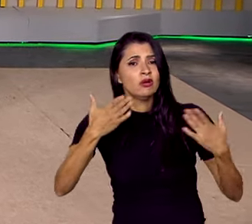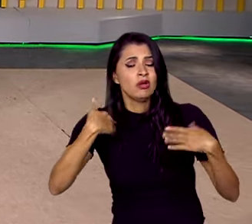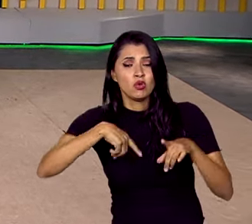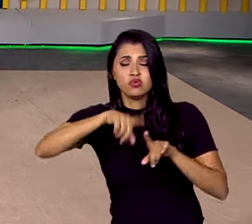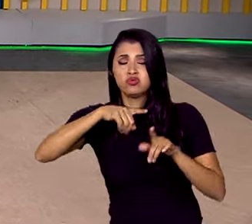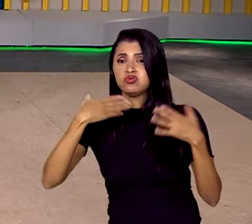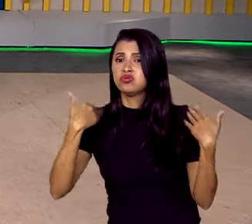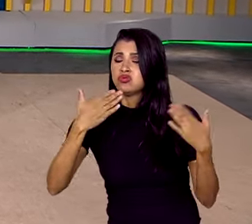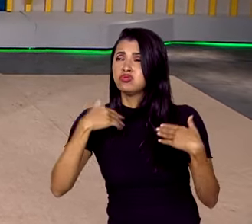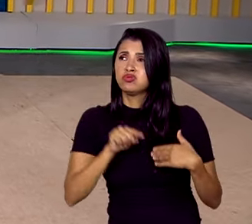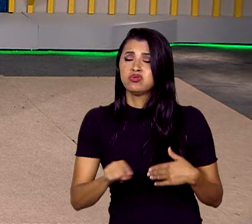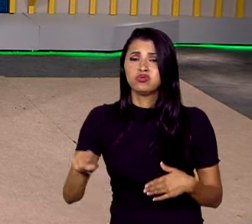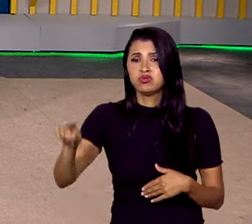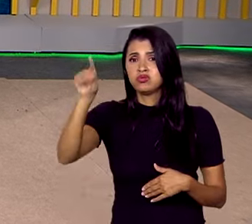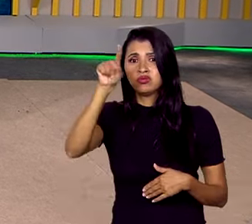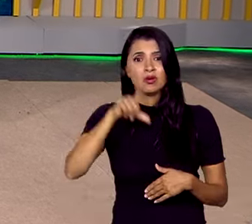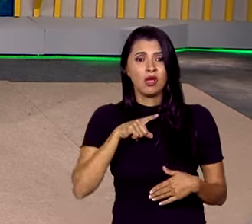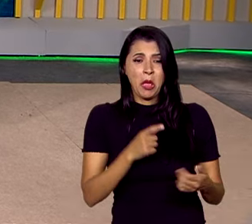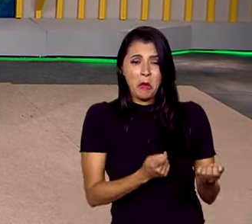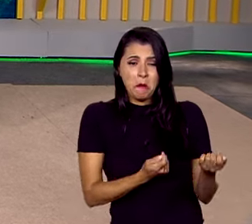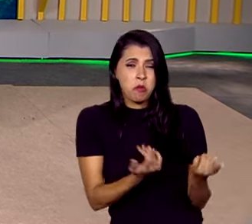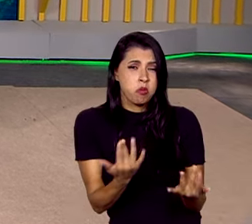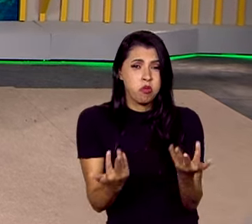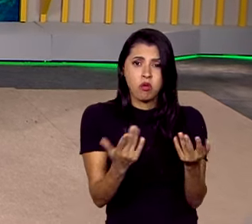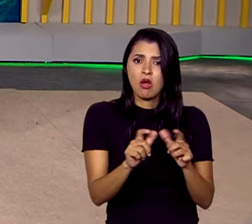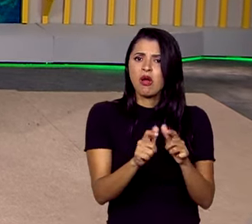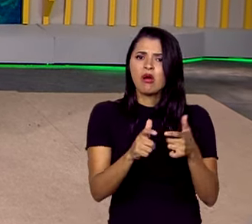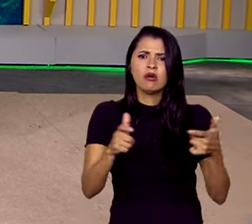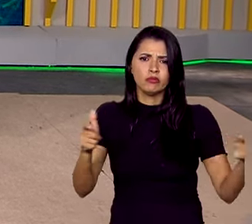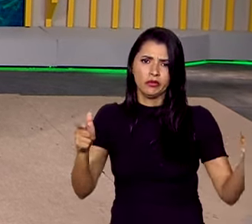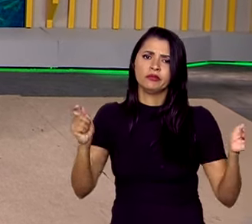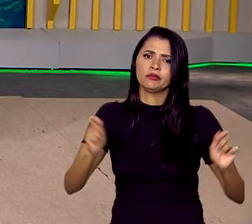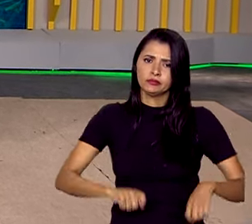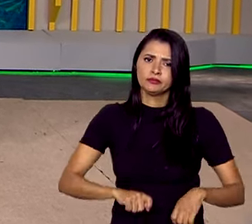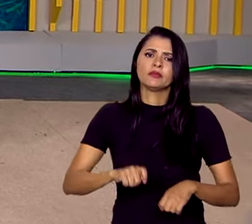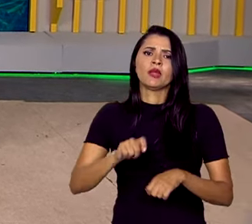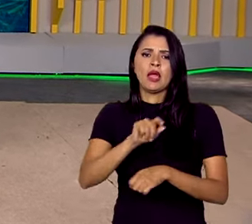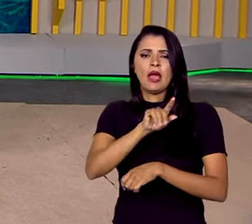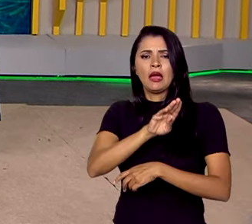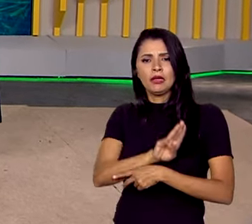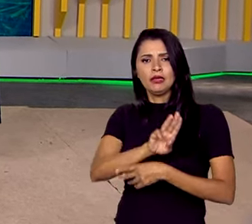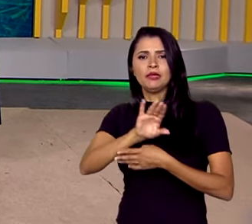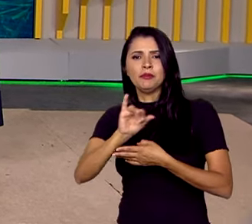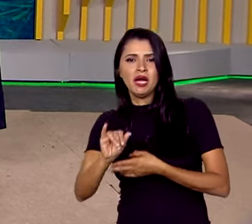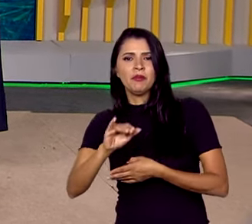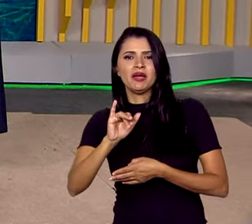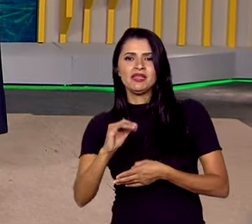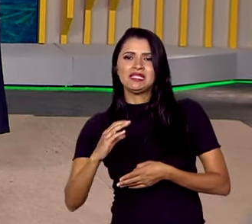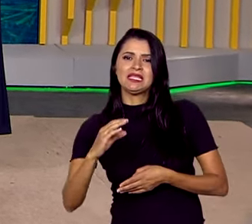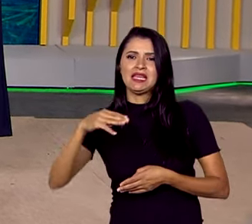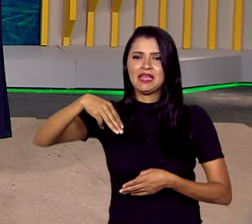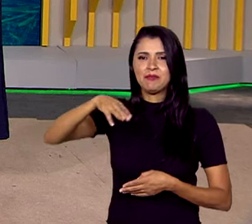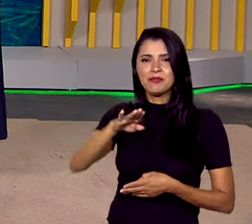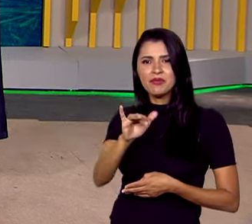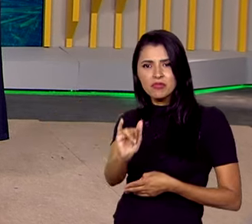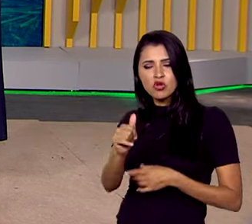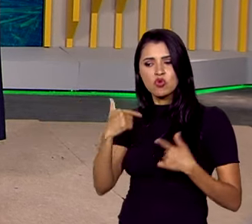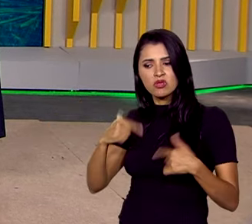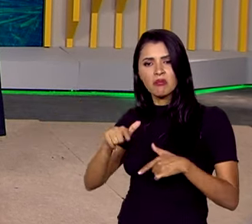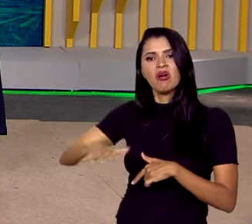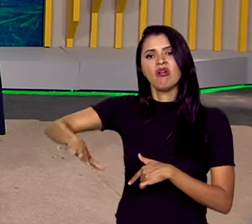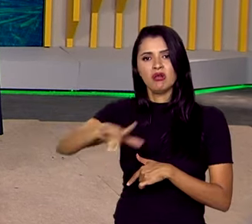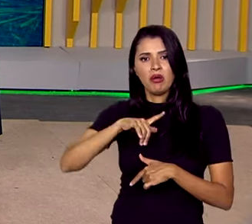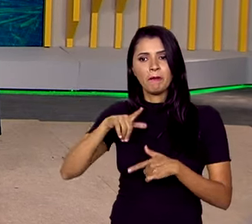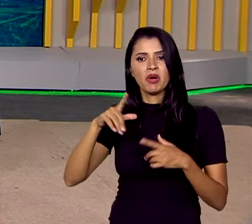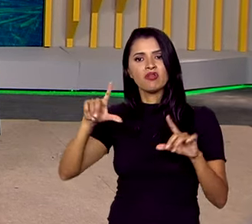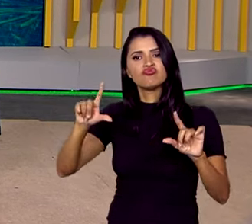todo o país, as chances de queimadas só aumentam, Ana. Pois é, IBAMA e ICMBio já atuam na região para combater o